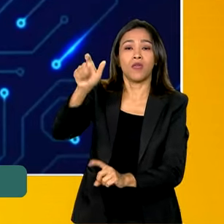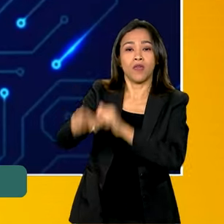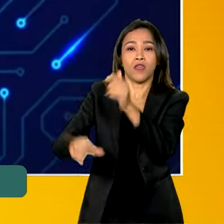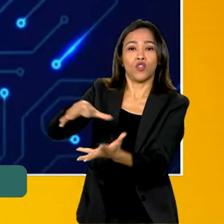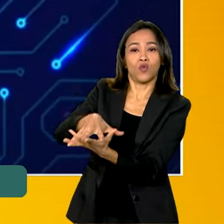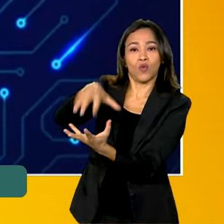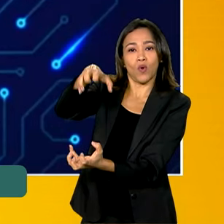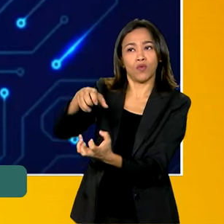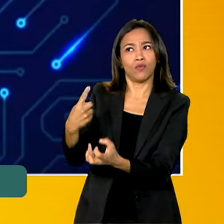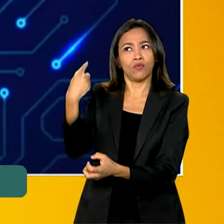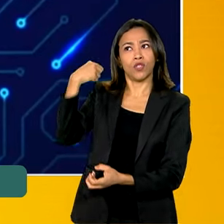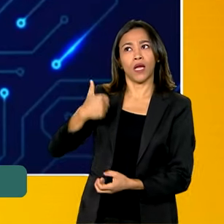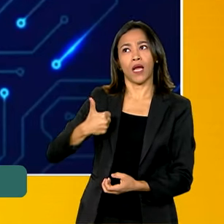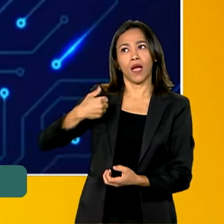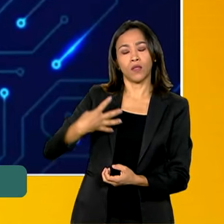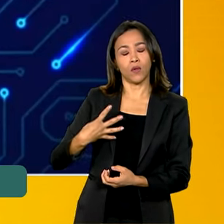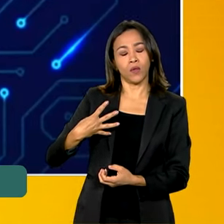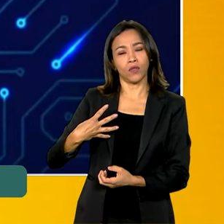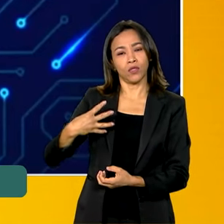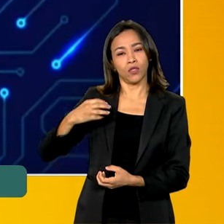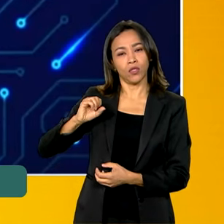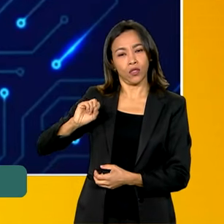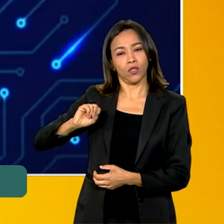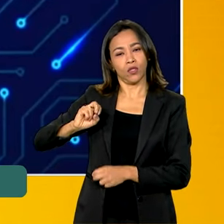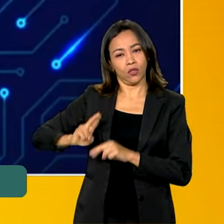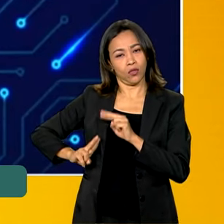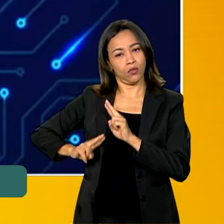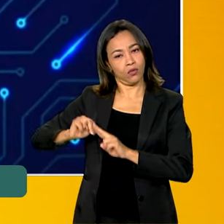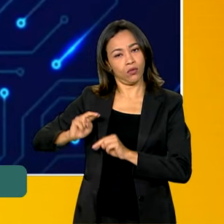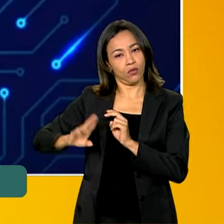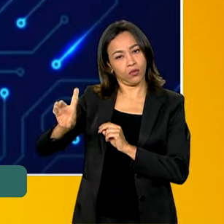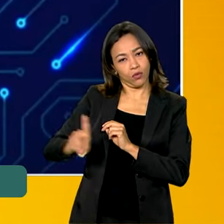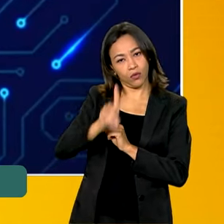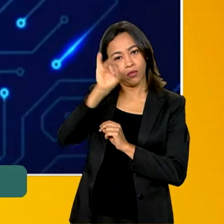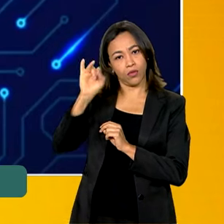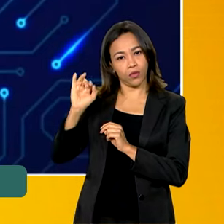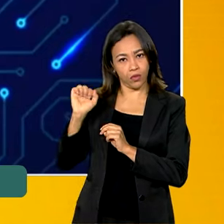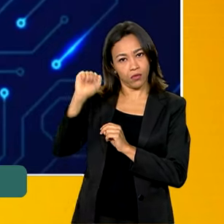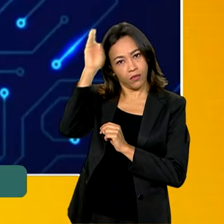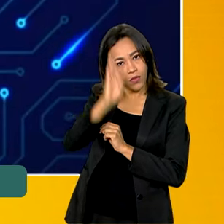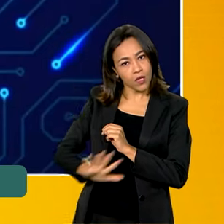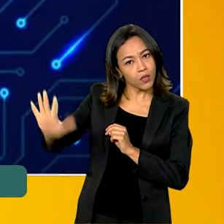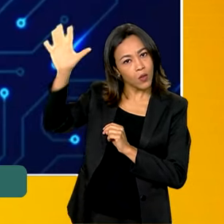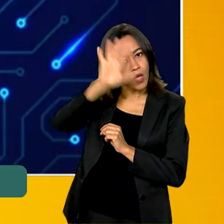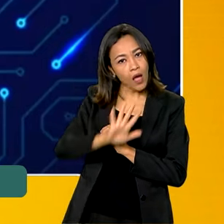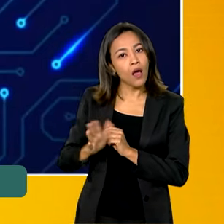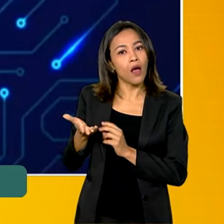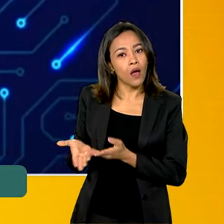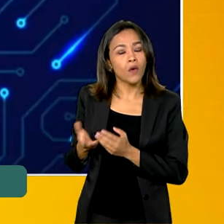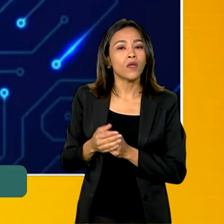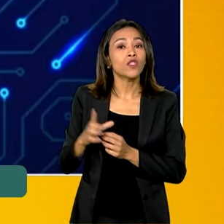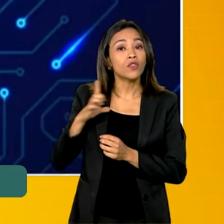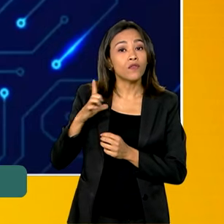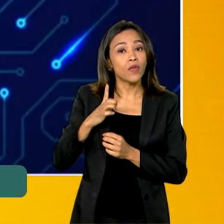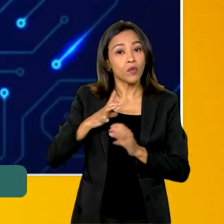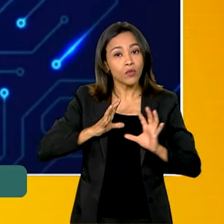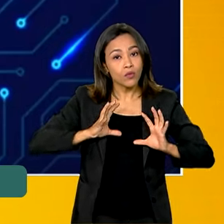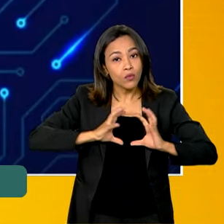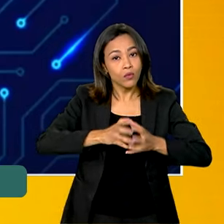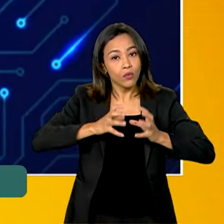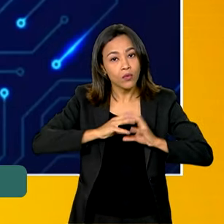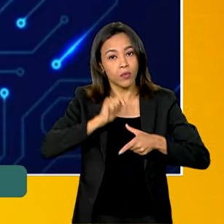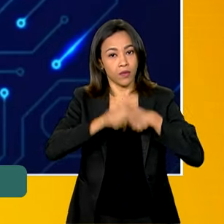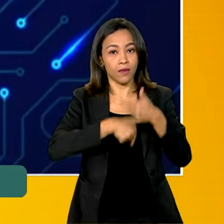dia 14 de junho, que é o Dia Internacional dos Idosos, nós tivemos a Operação Virtude, que tem por